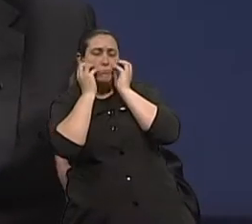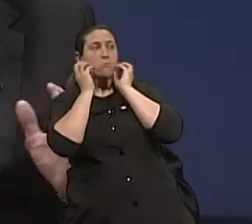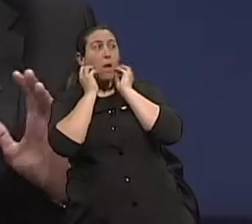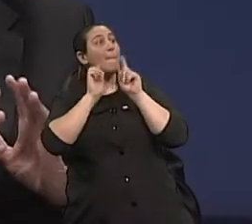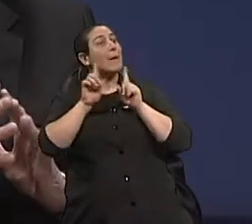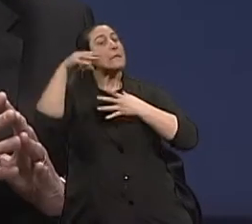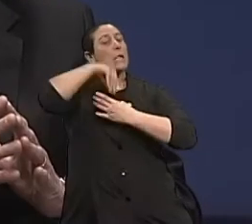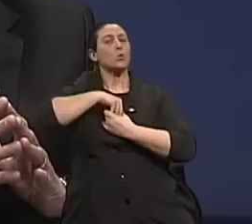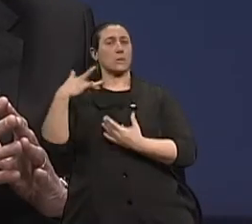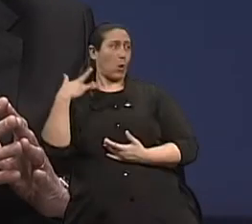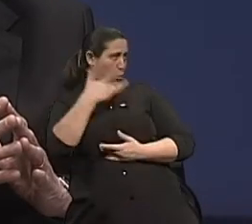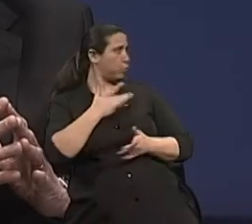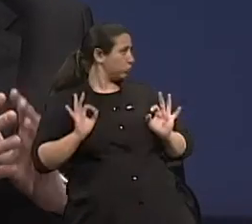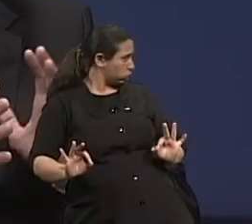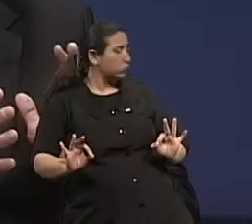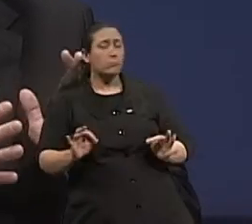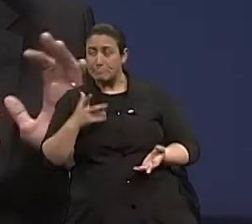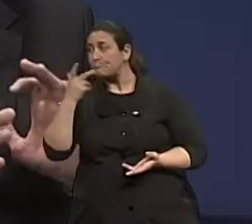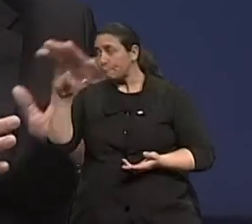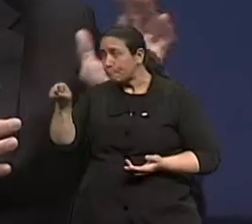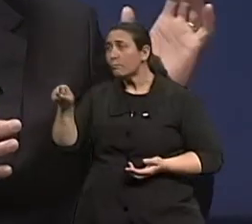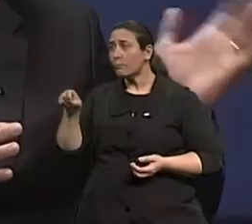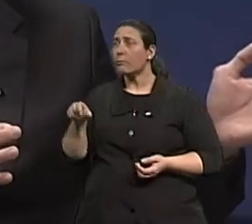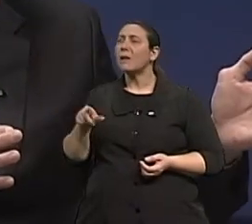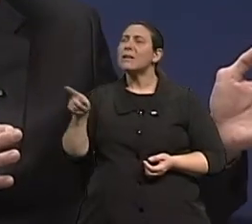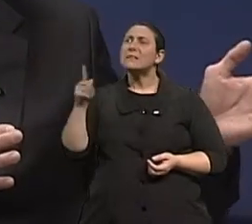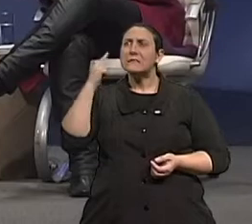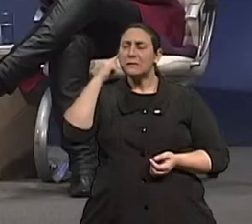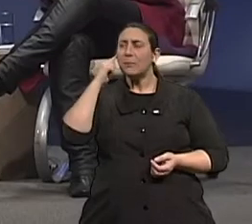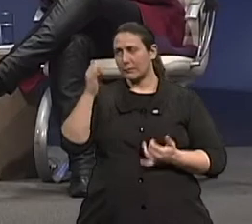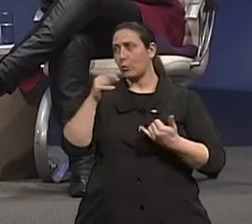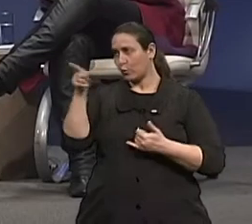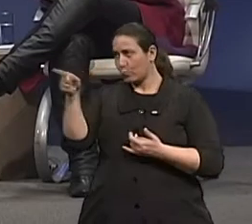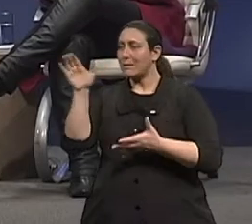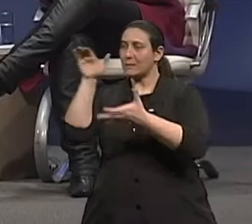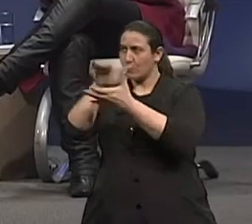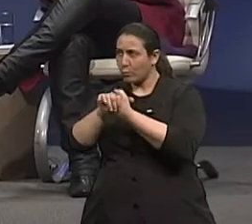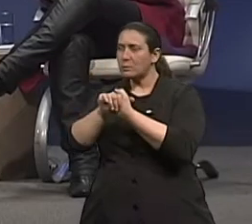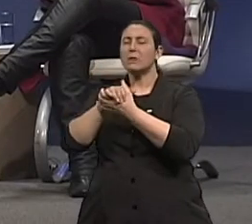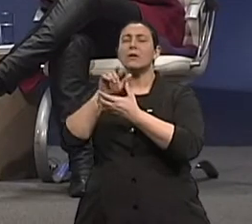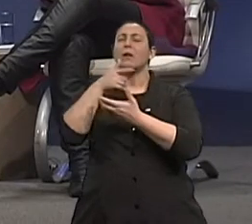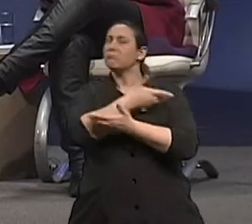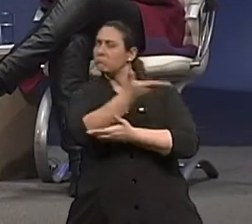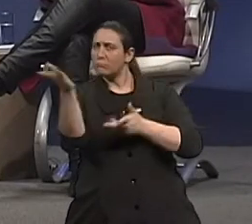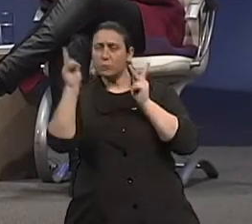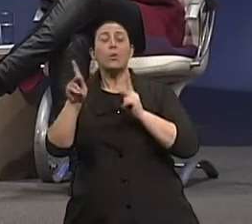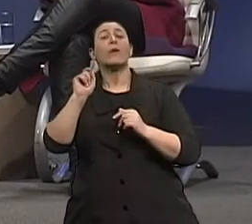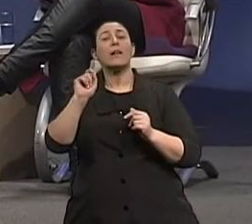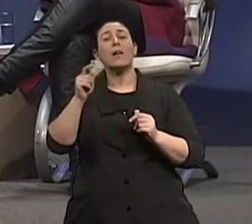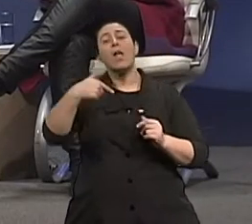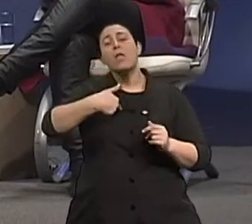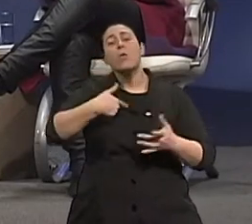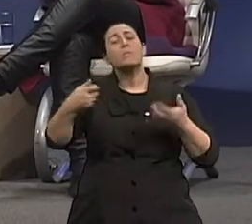Nós escolhemos, eu, tu, o esposo, os telespectadores, o tipo de velhice que a gente